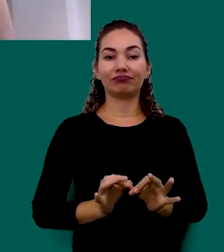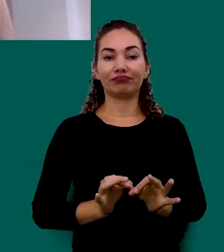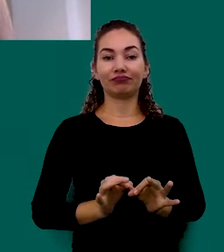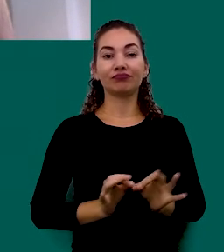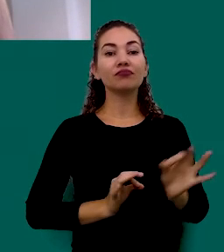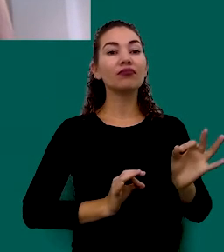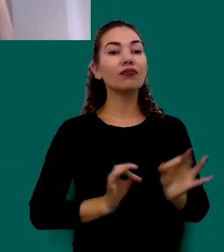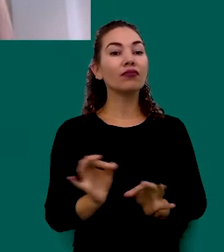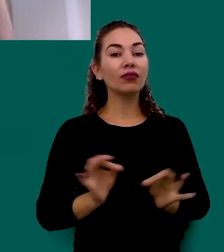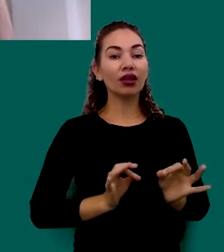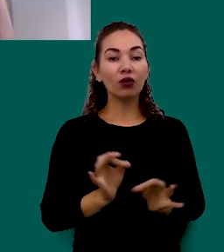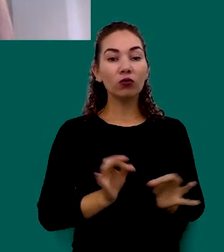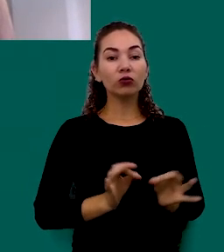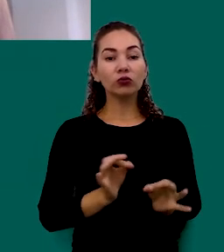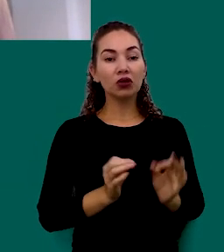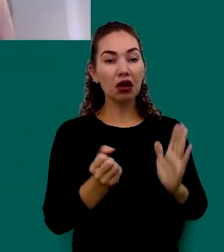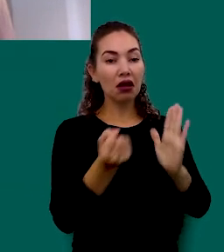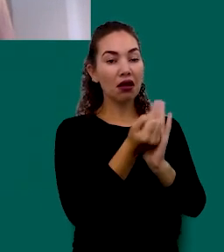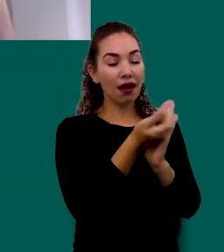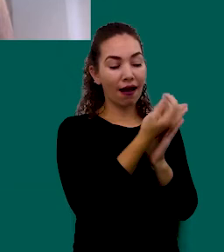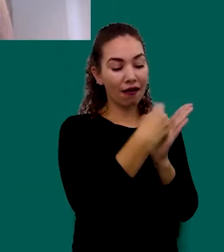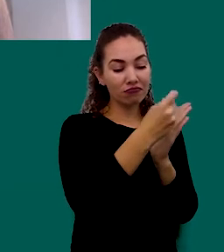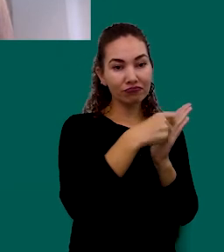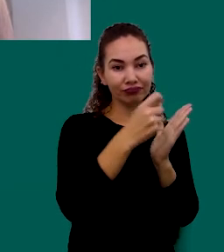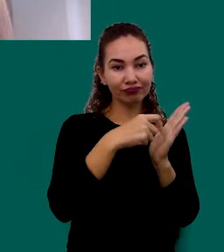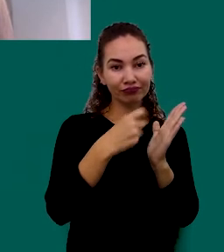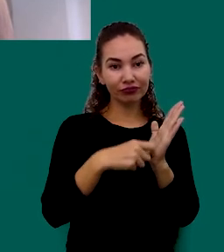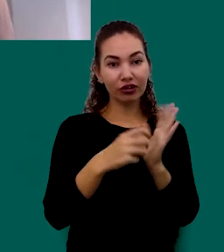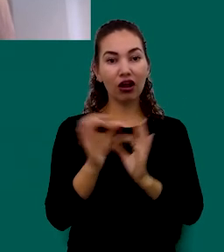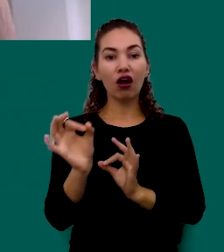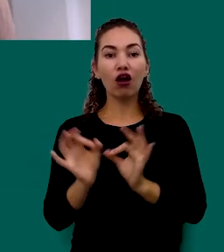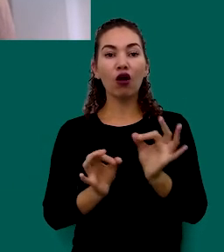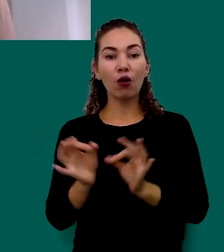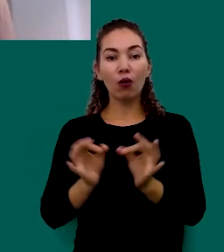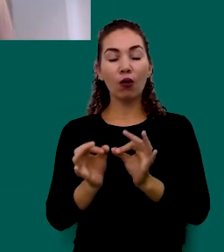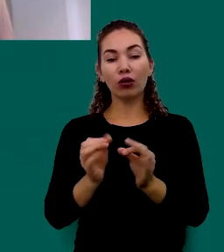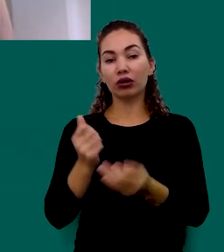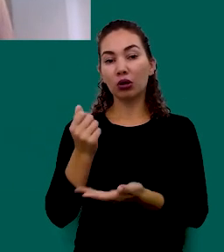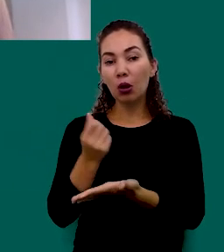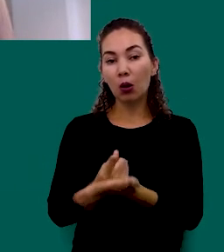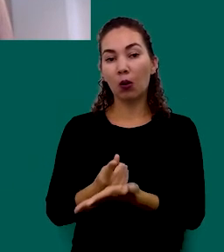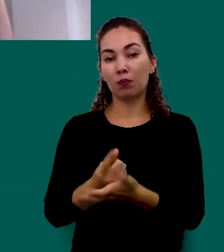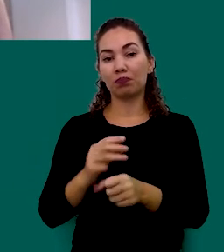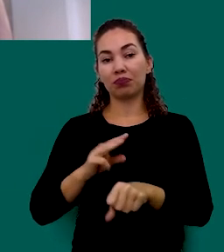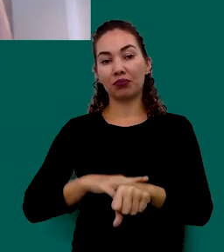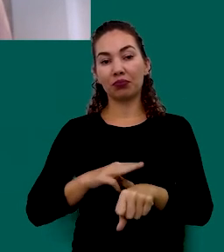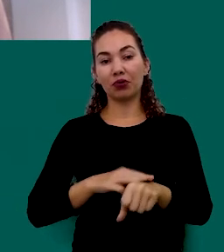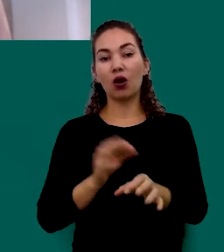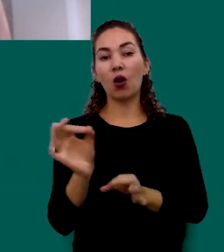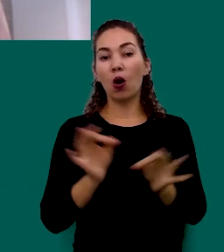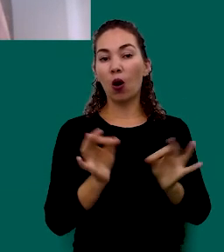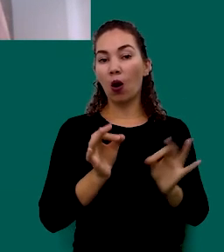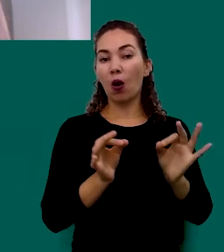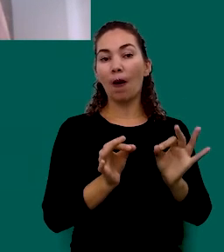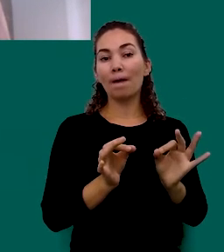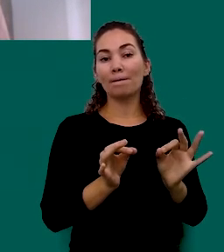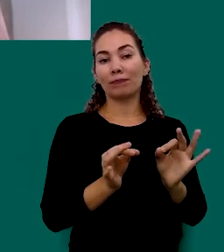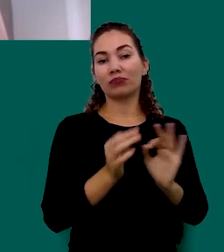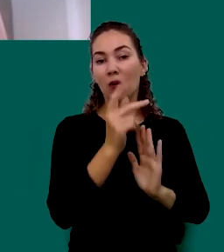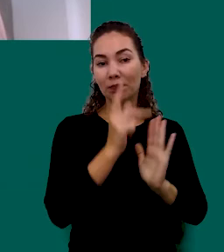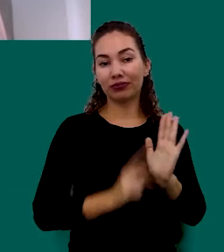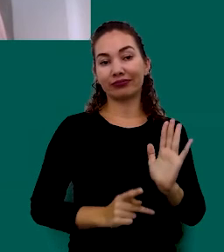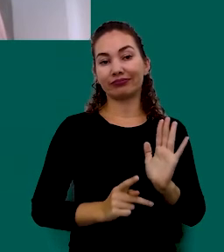Organização Nos nossos Registros Organização Nas Nossas Compras Organização No Nosso Planejamento